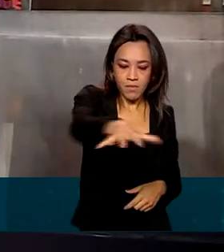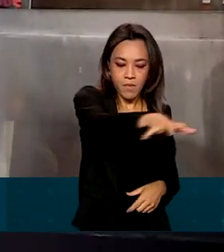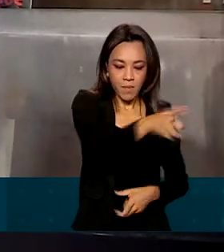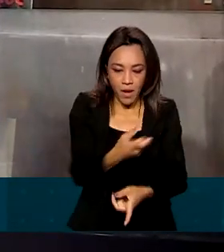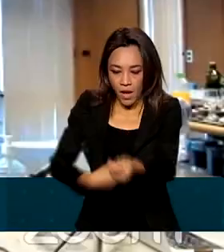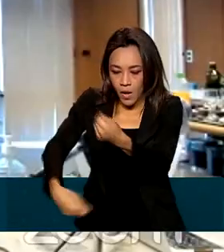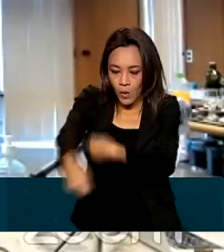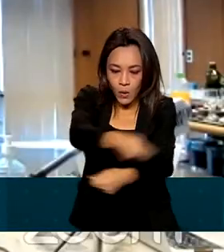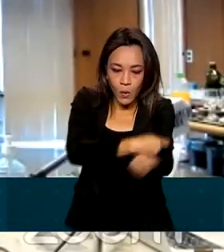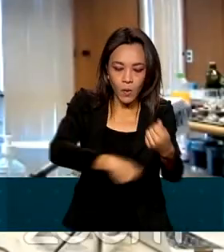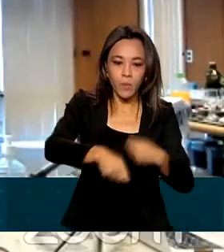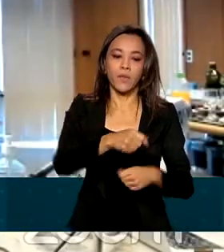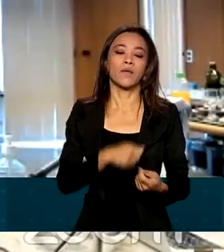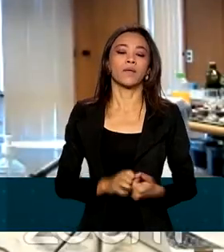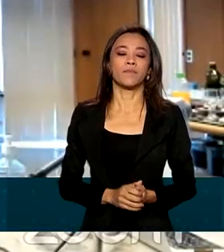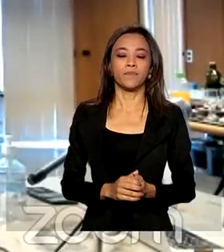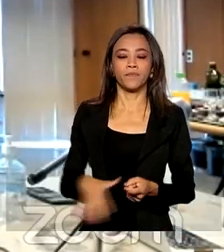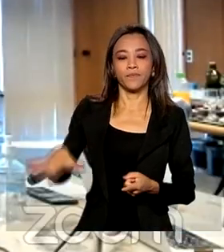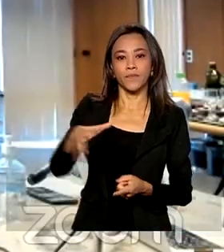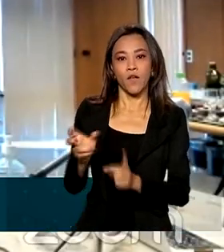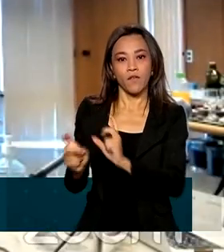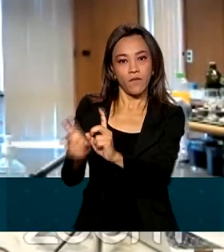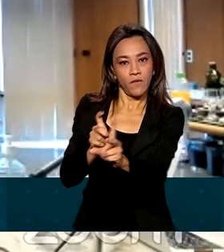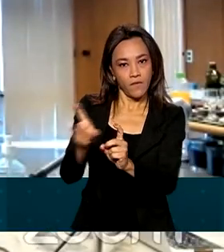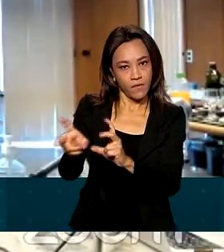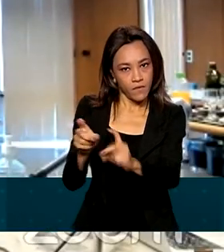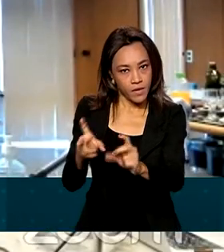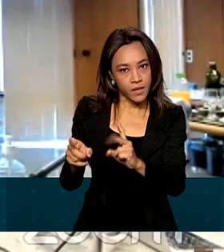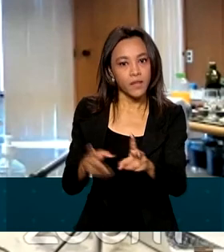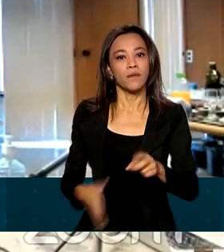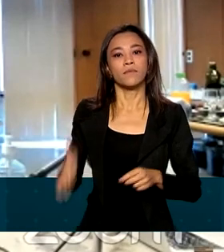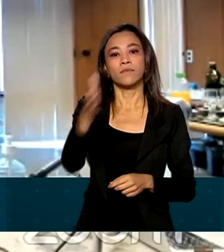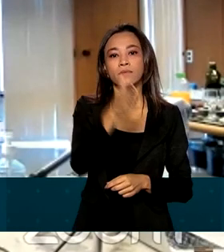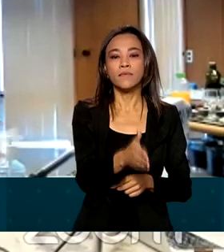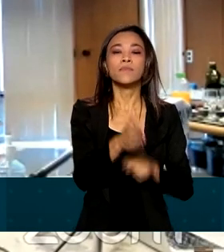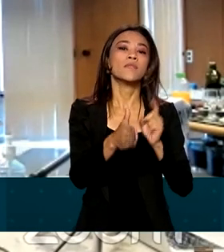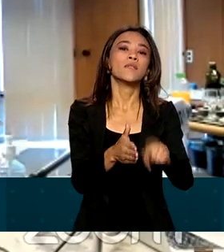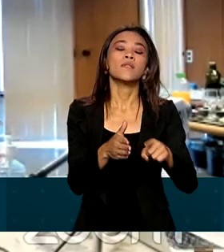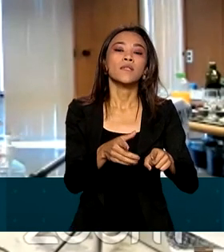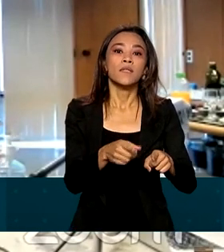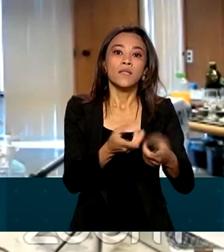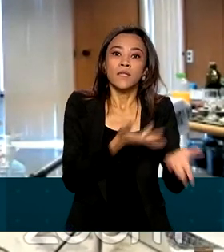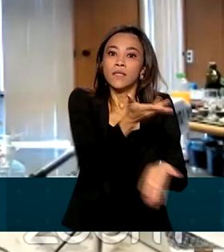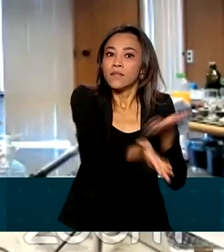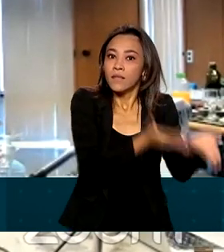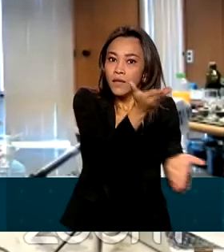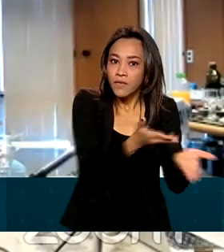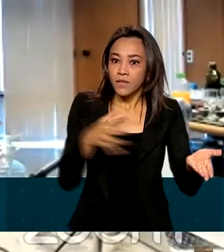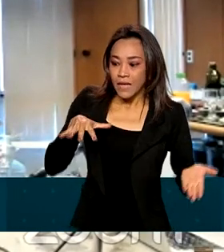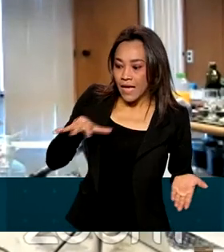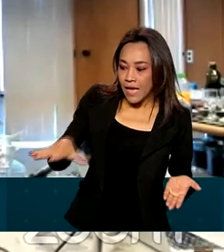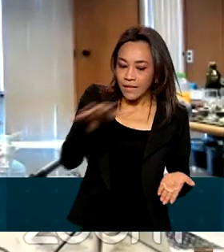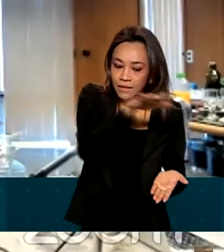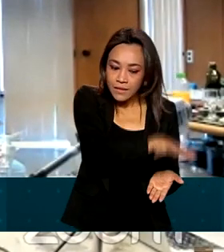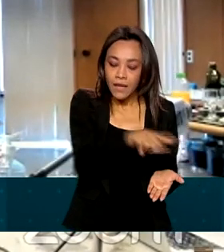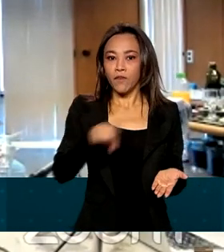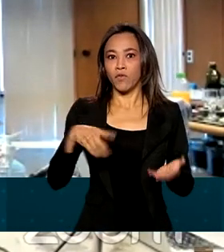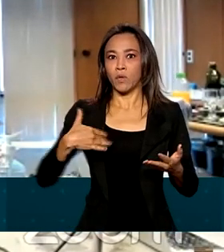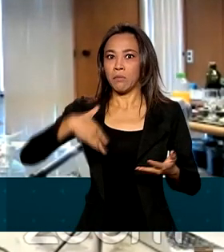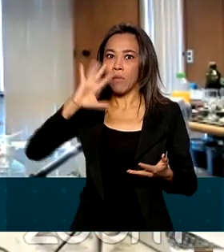monitorados. O comércio e serviço, que foram as grandes vítimas e os setores mais impactados